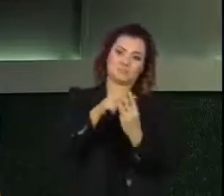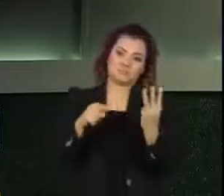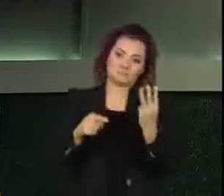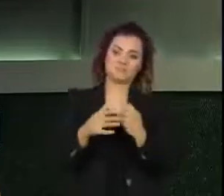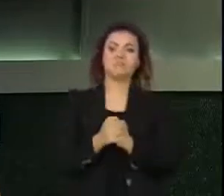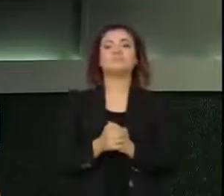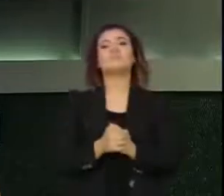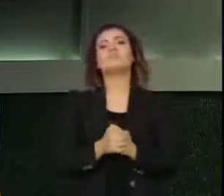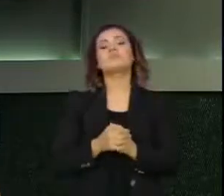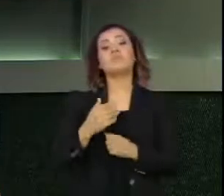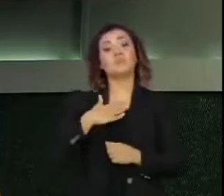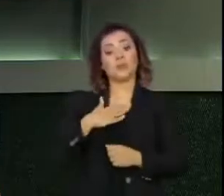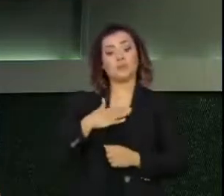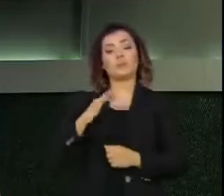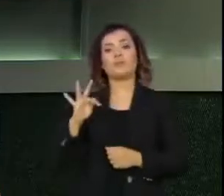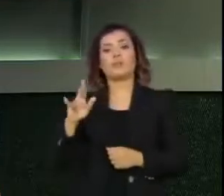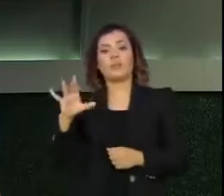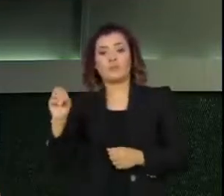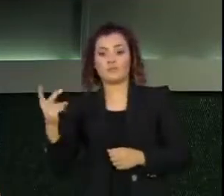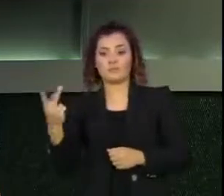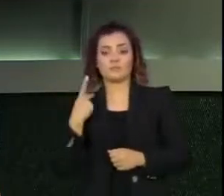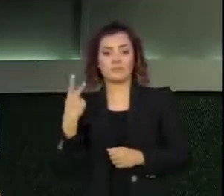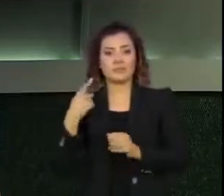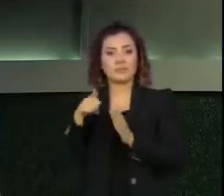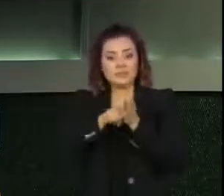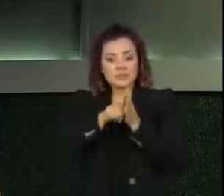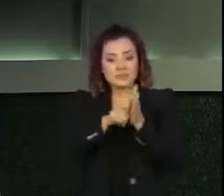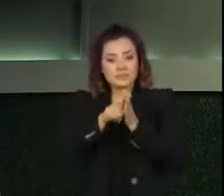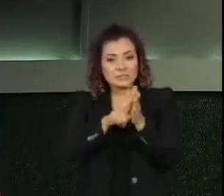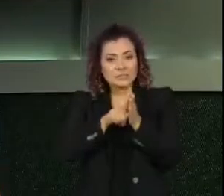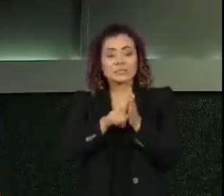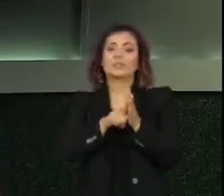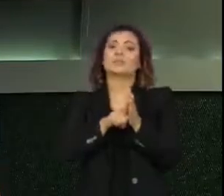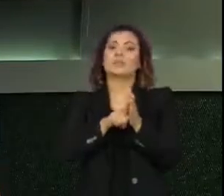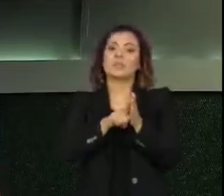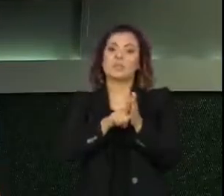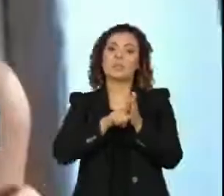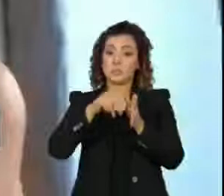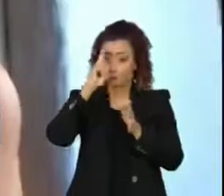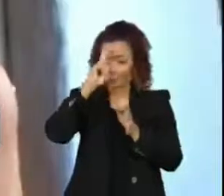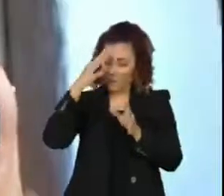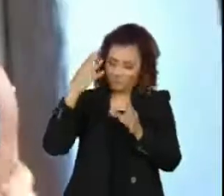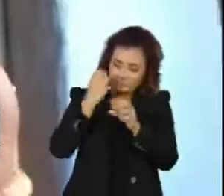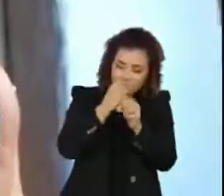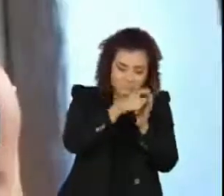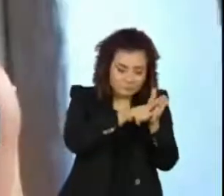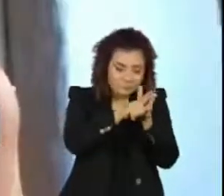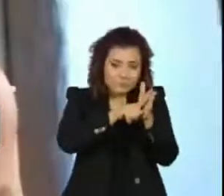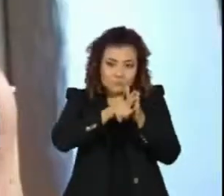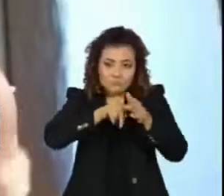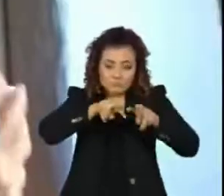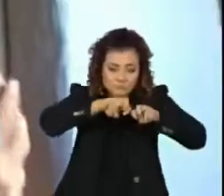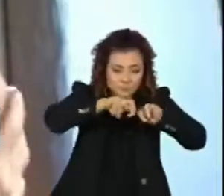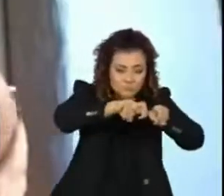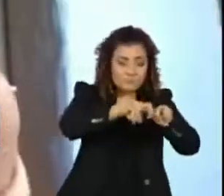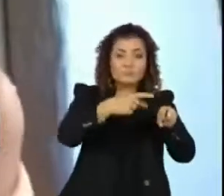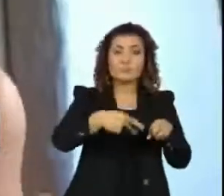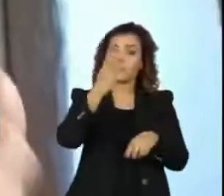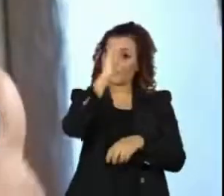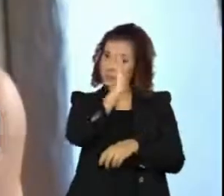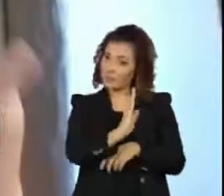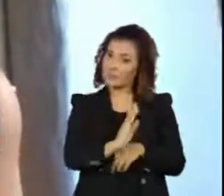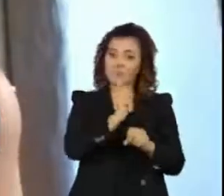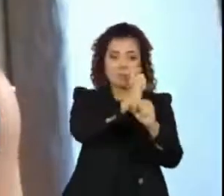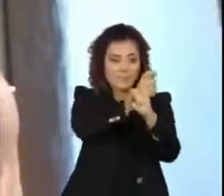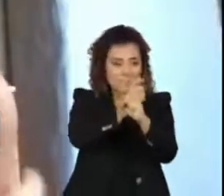Flávio e eu somos historiadores de formação, atuamos nessa área muito promissora da historiografia brasileira, que é